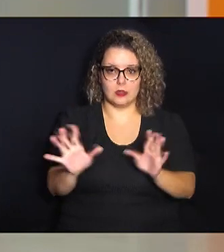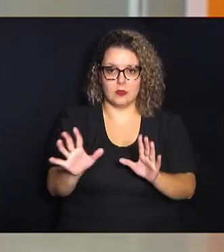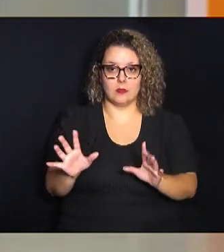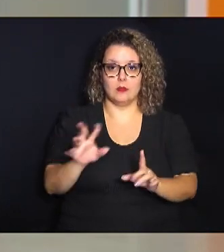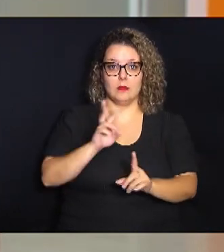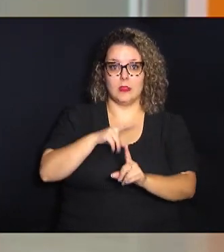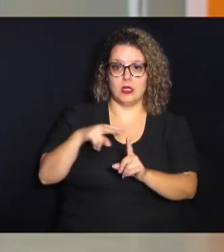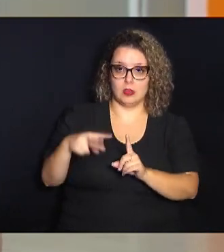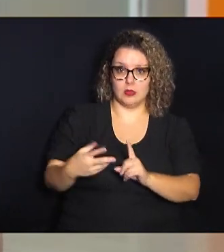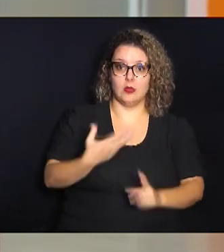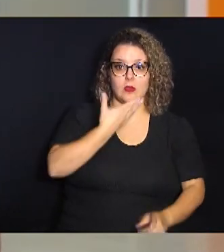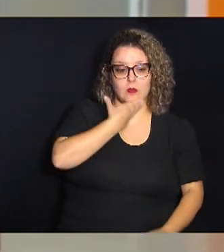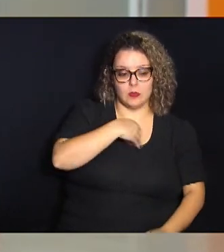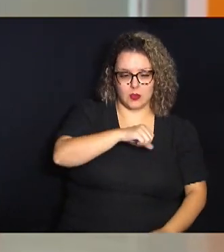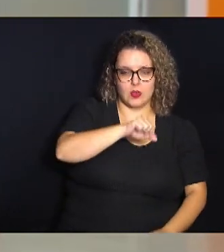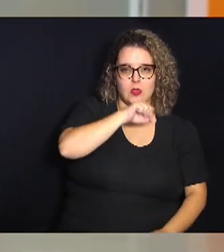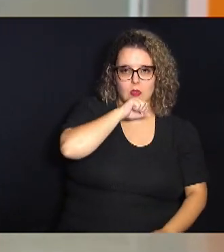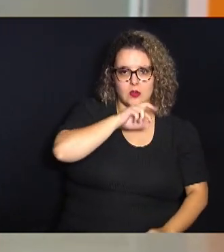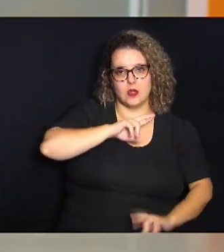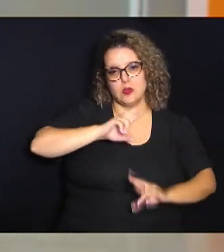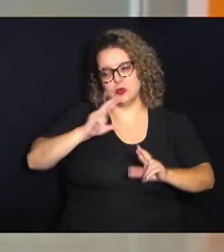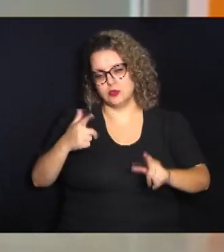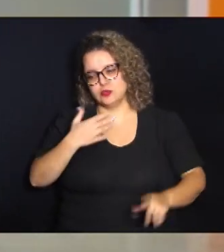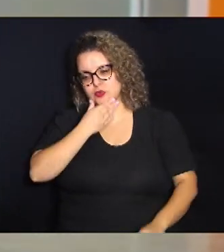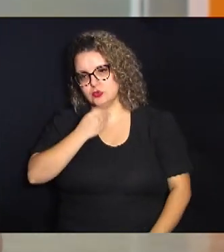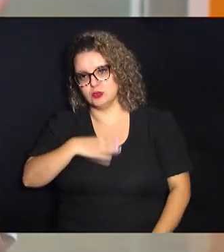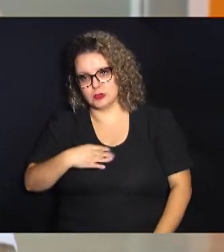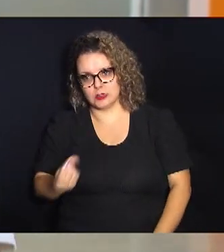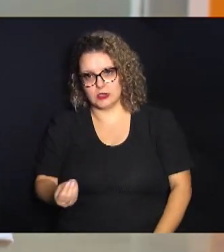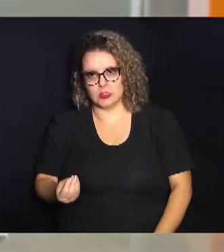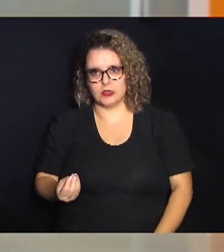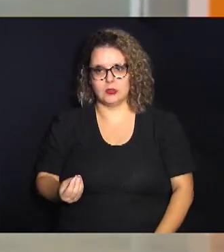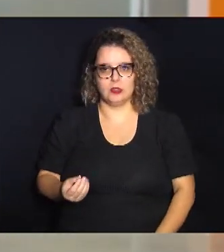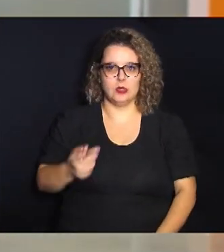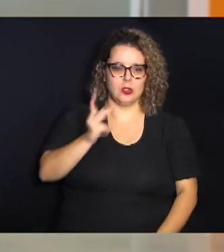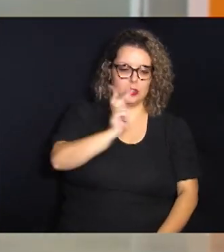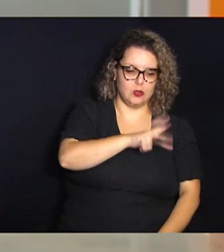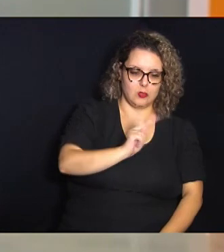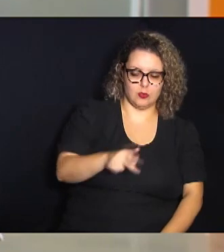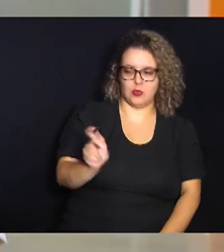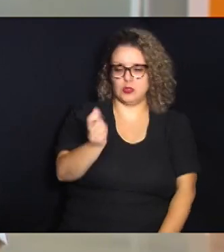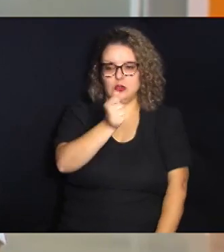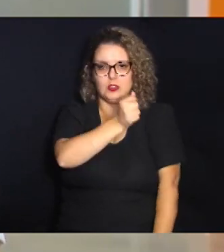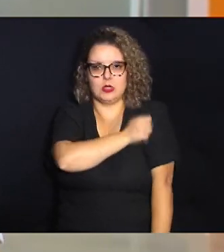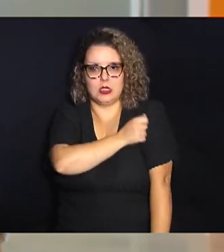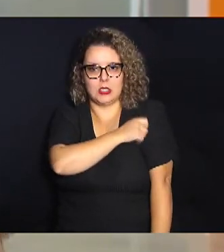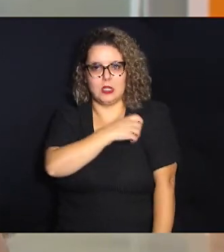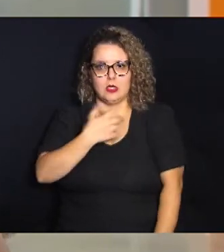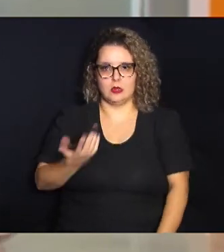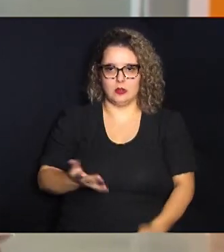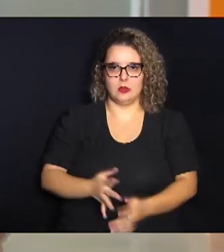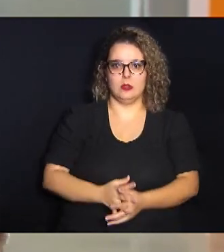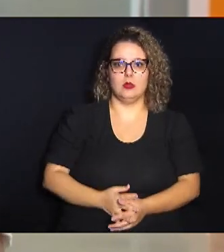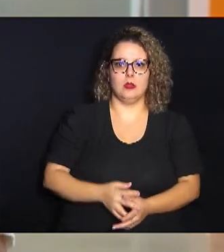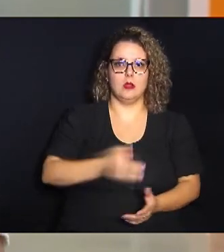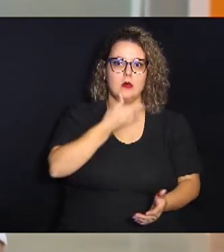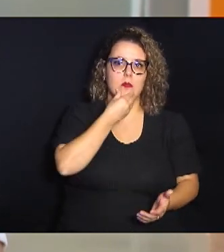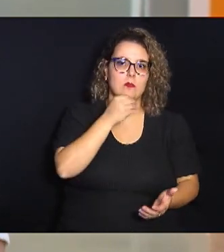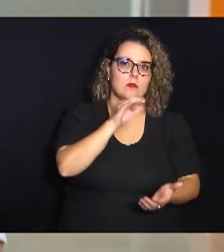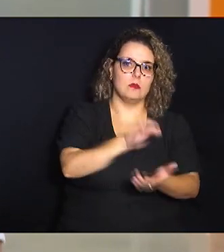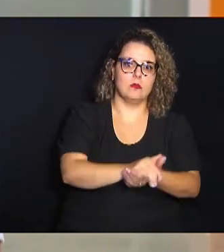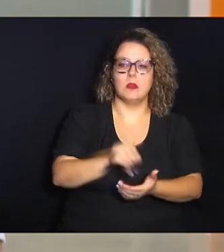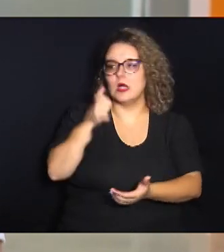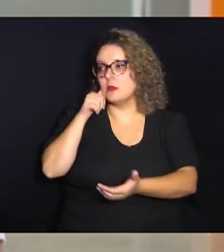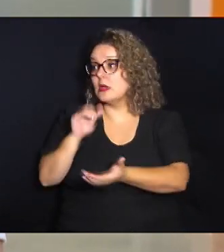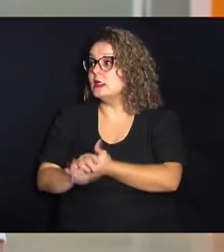que se tem do pai é o oposto da visão que se tem de filho professor e aluno né marido e mulher nesse